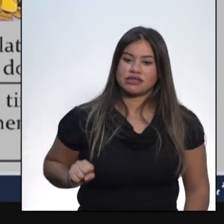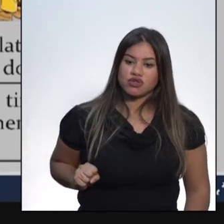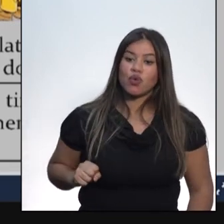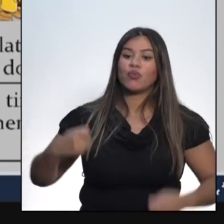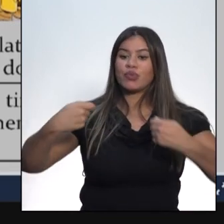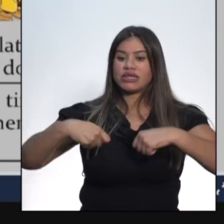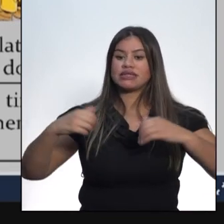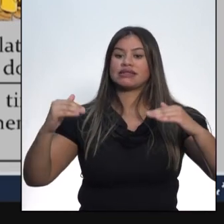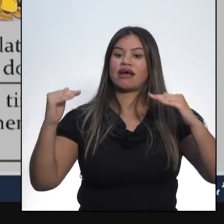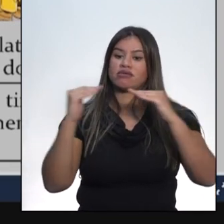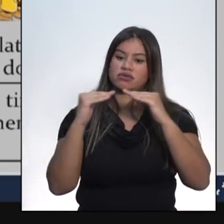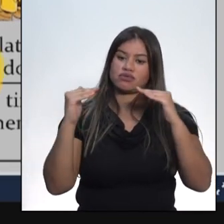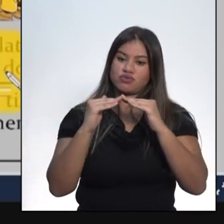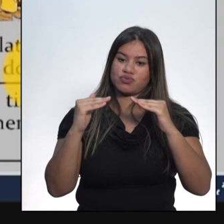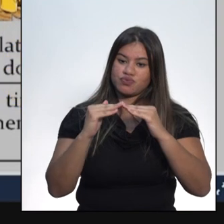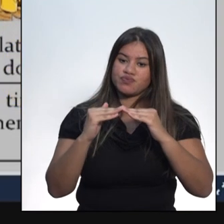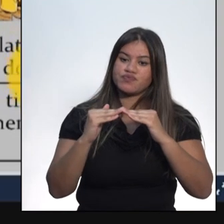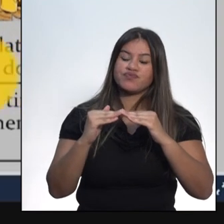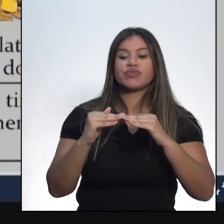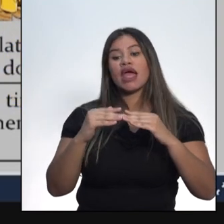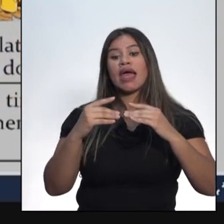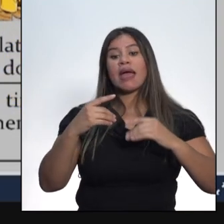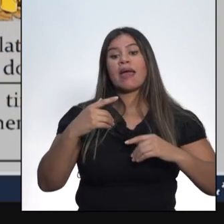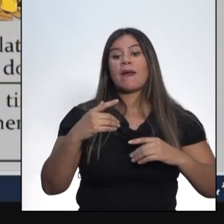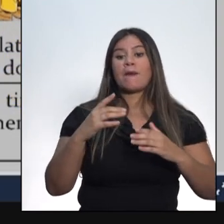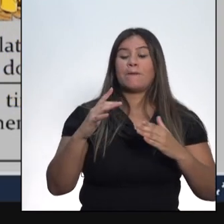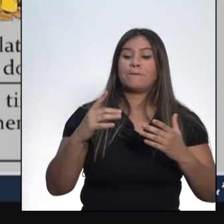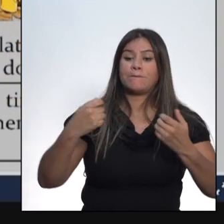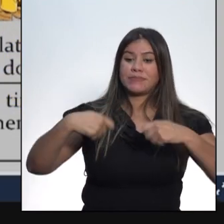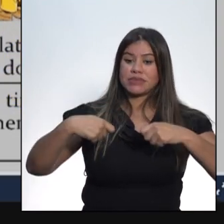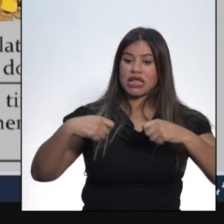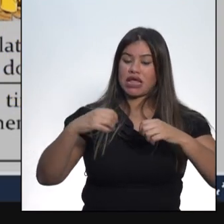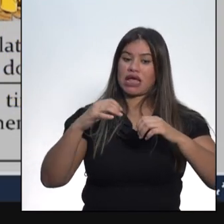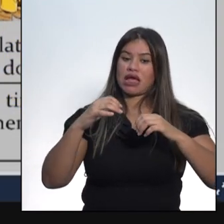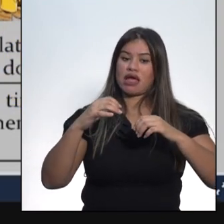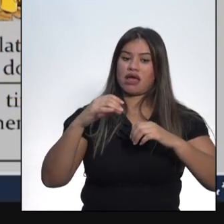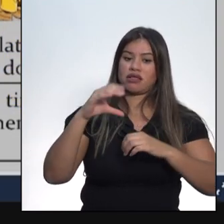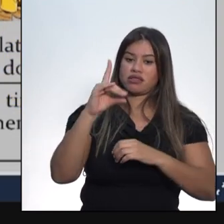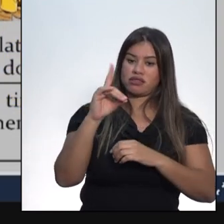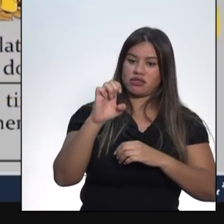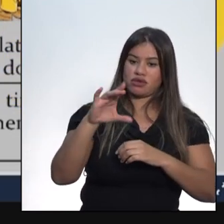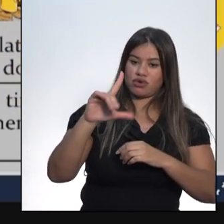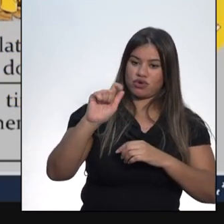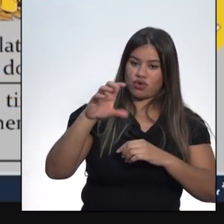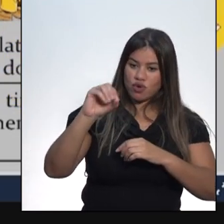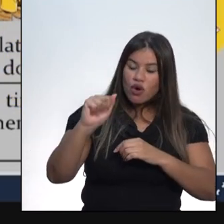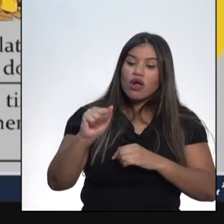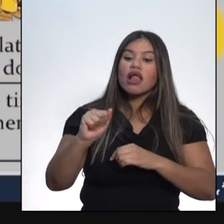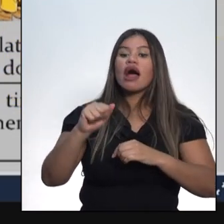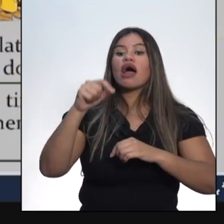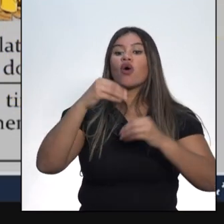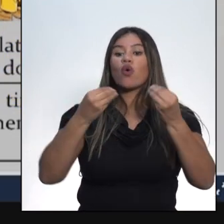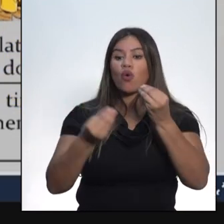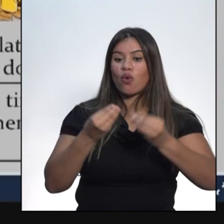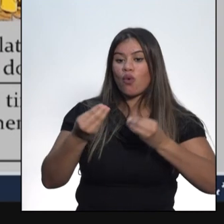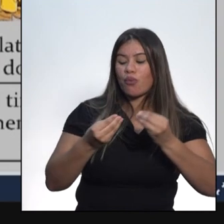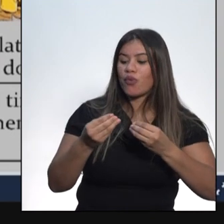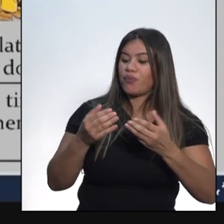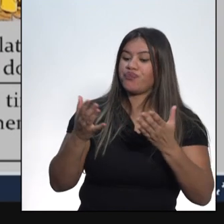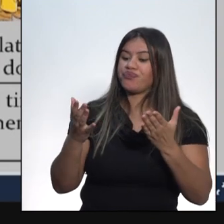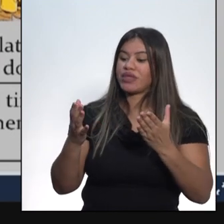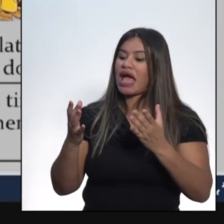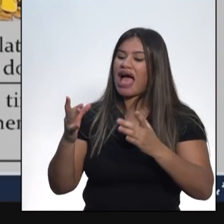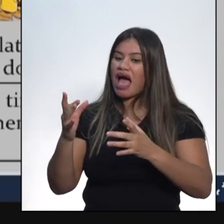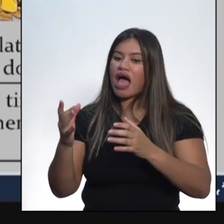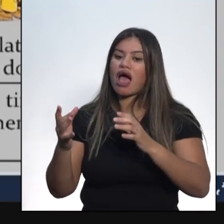comissão. Ela tinha a função de eliminar os candidatos ao legislativo que não eram aliados das oligarquias estaduais.